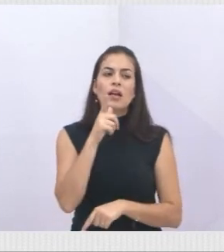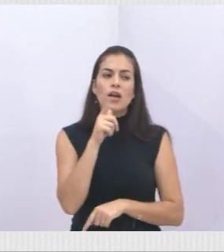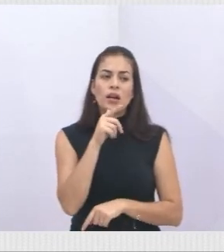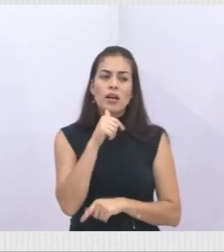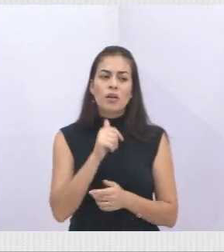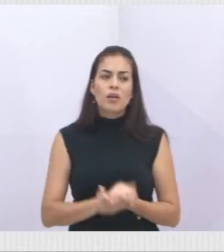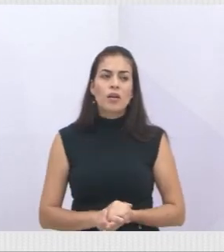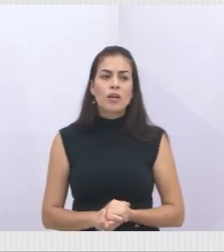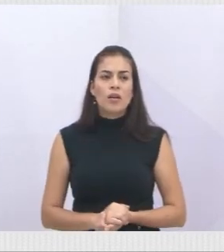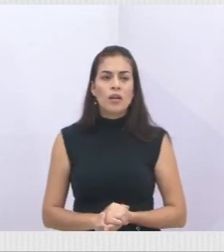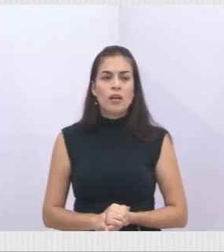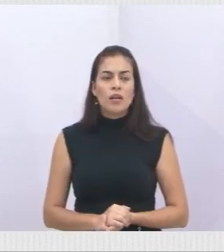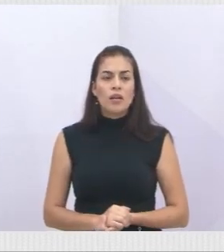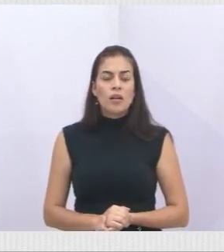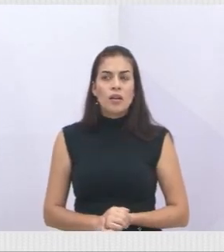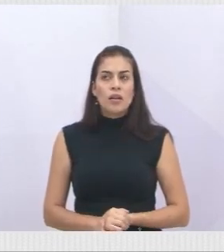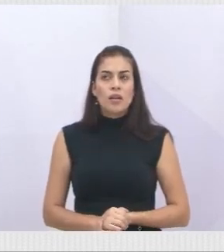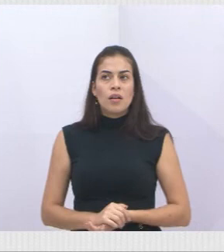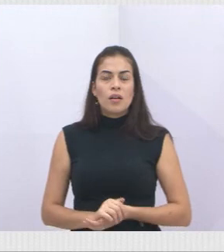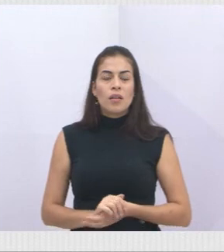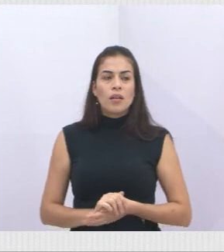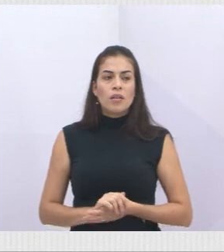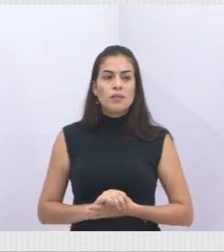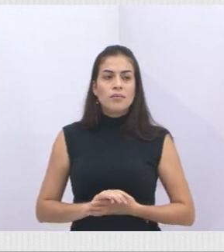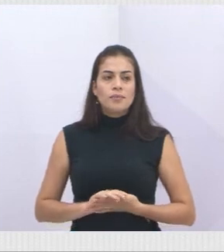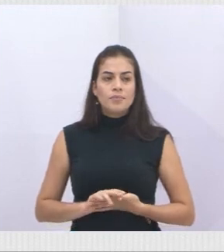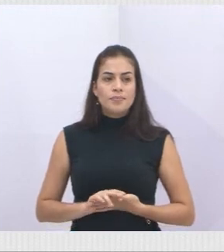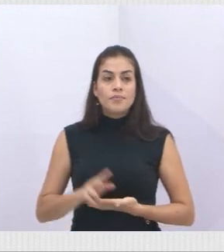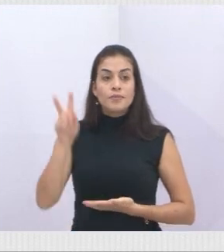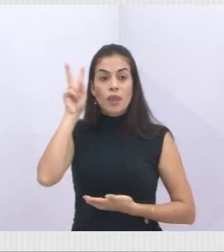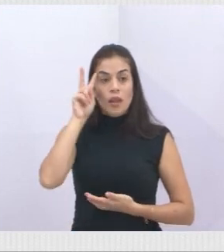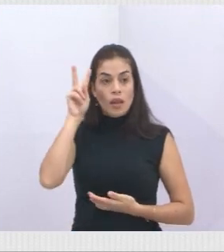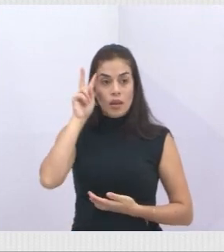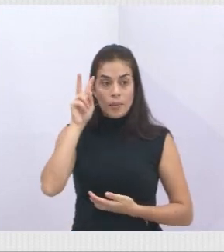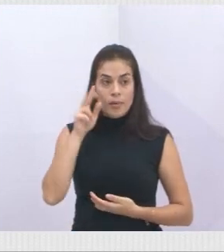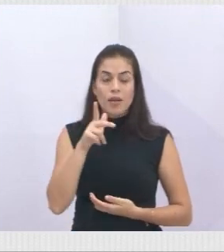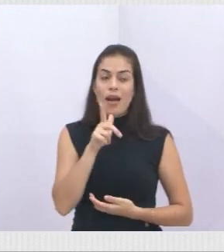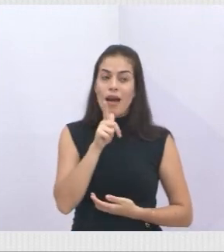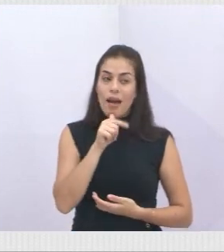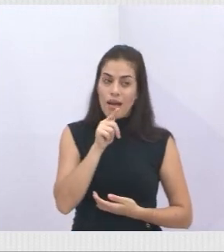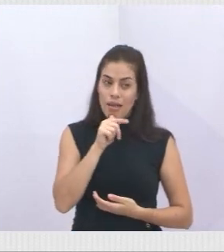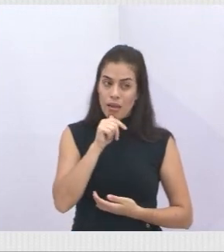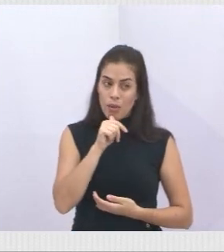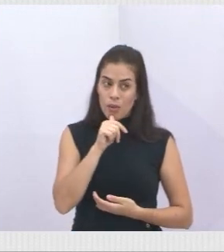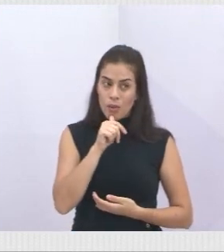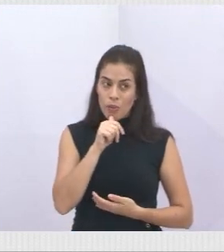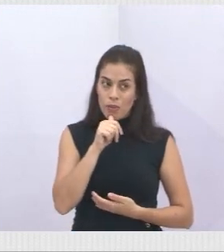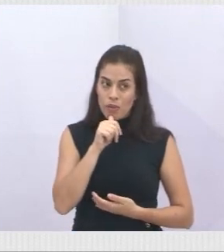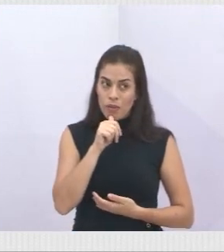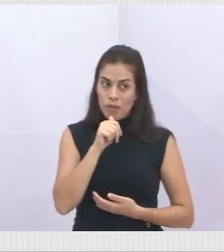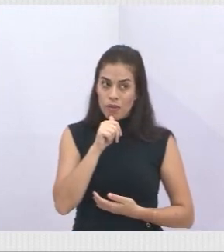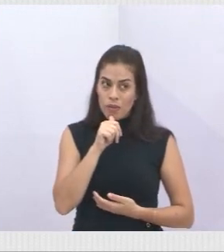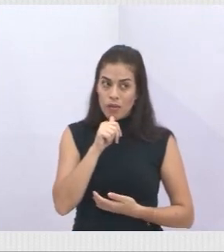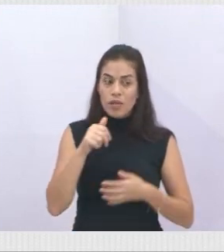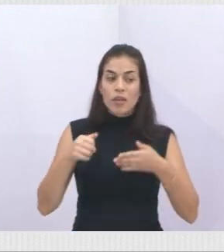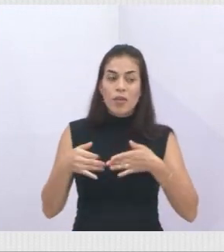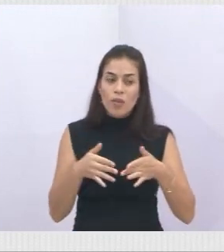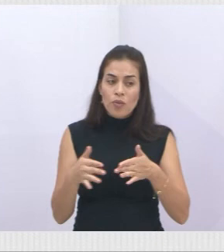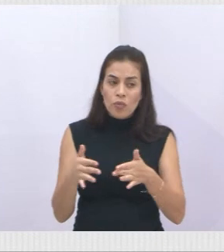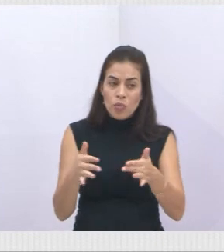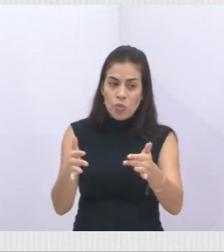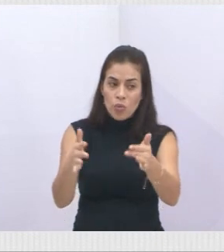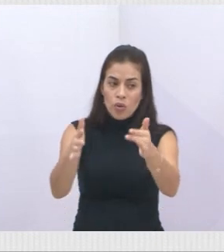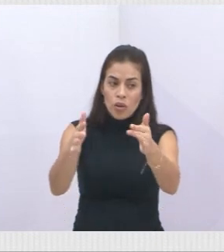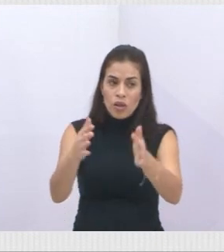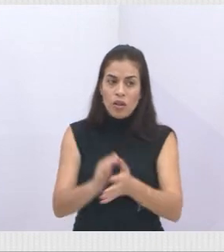aqui, é o que eu acabei de falar, lembrando que a água que abastece os nossos rios, elas são